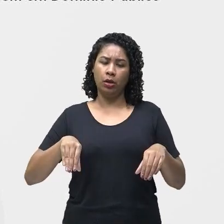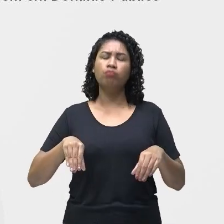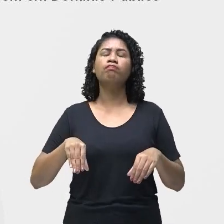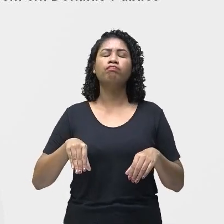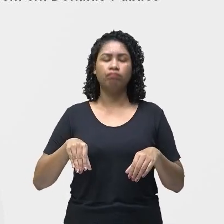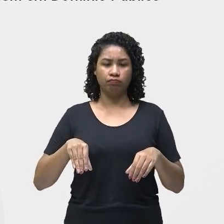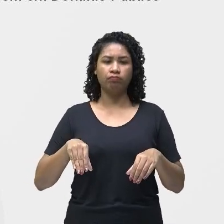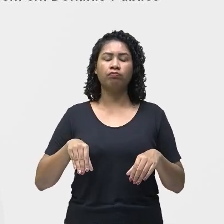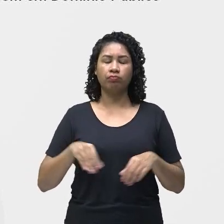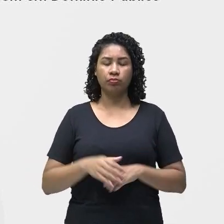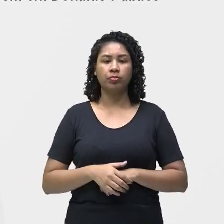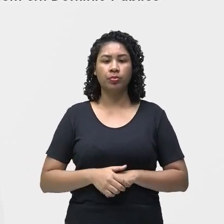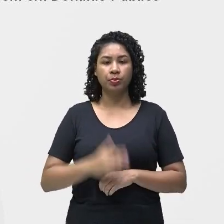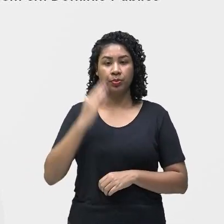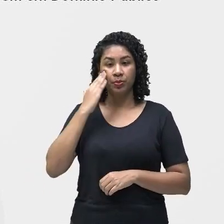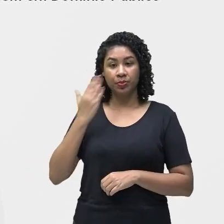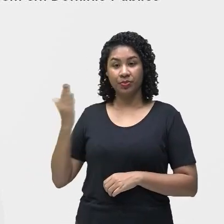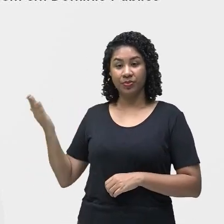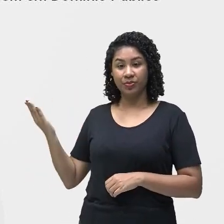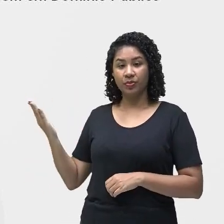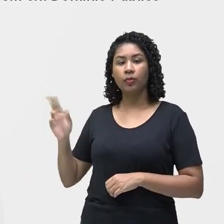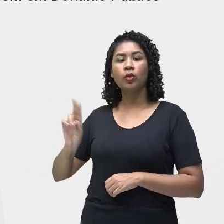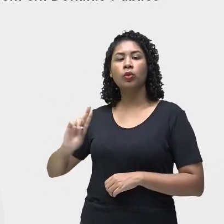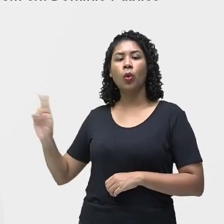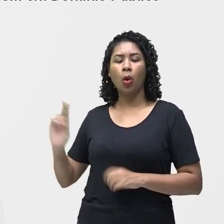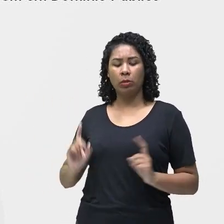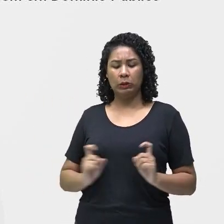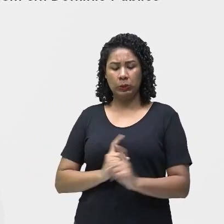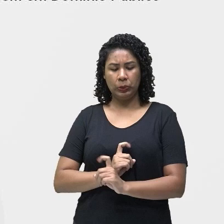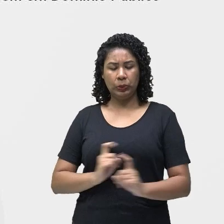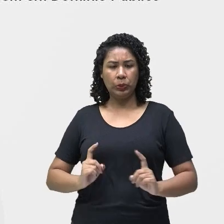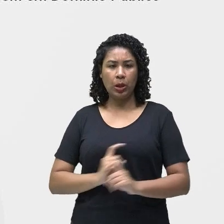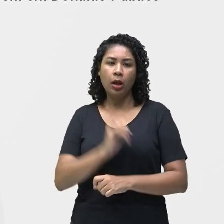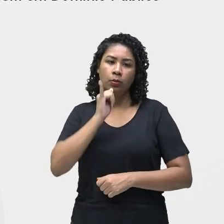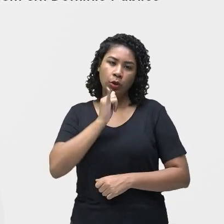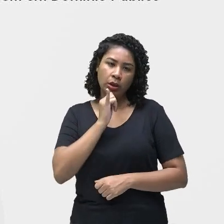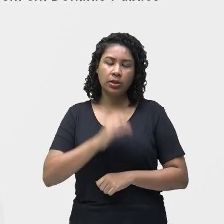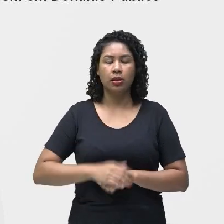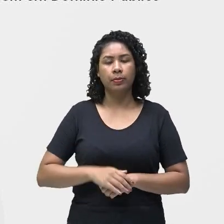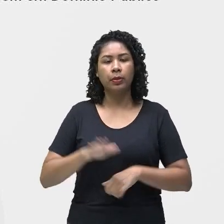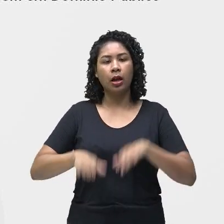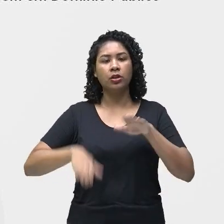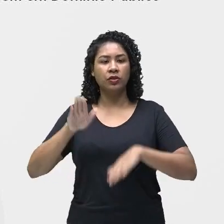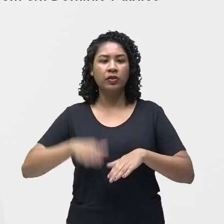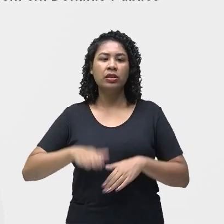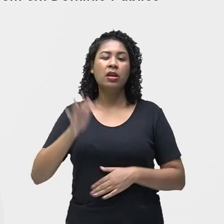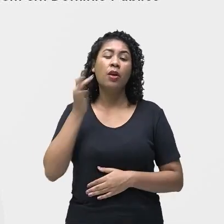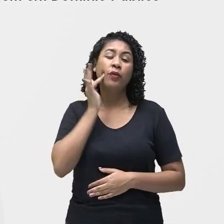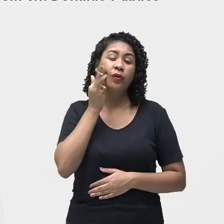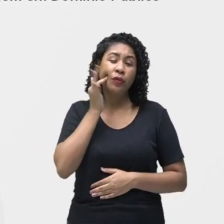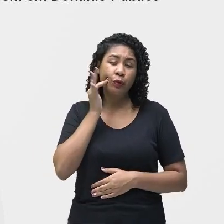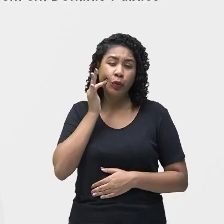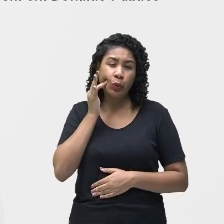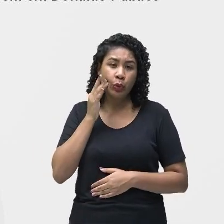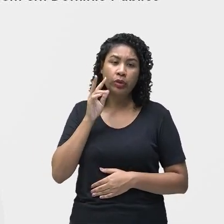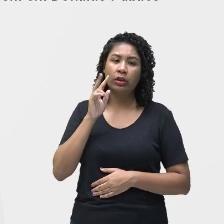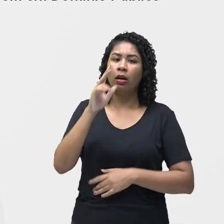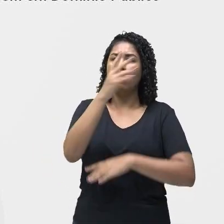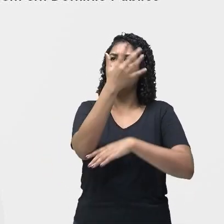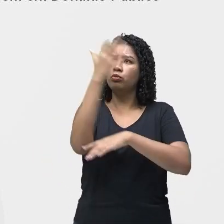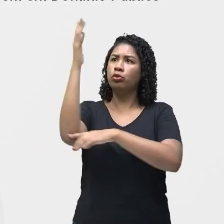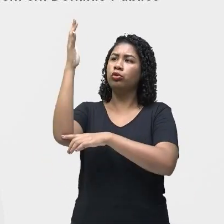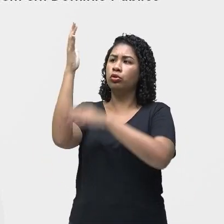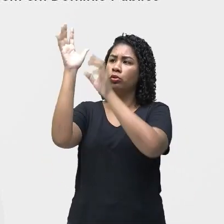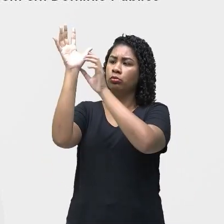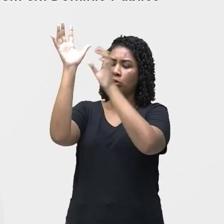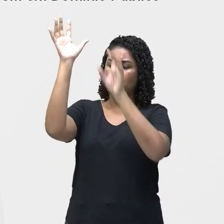entamoeba estolítica. Até quando você pega um fruto que está no chão ou que não higienizou